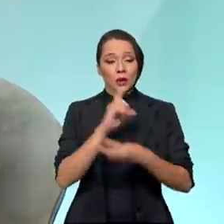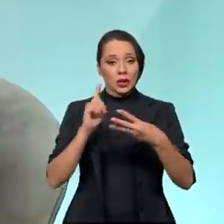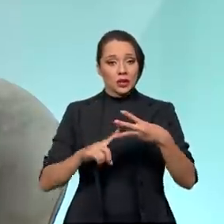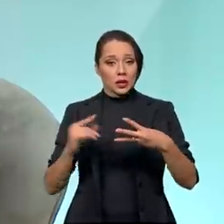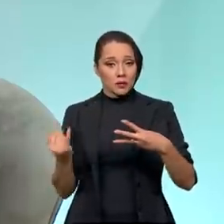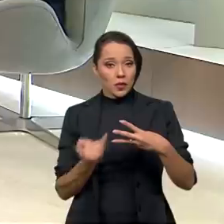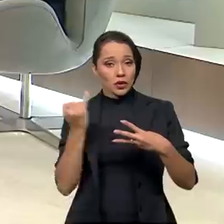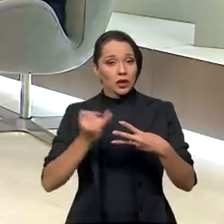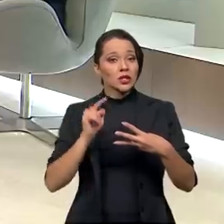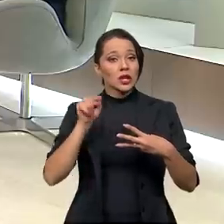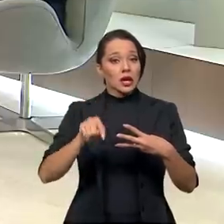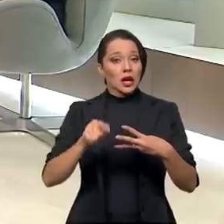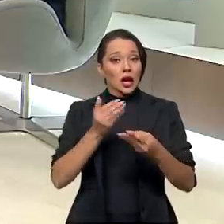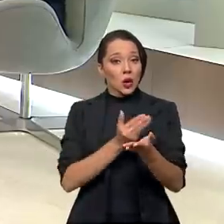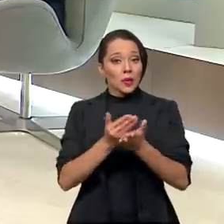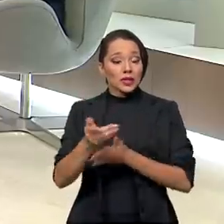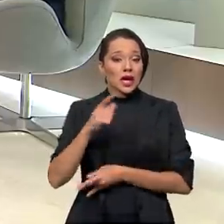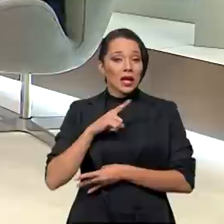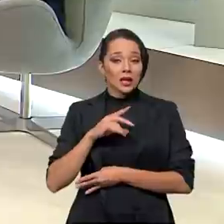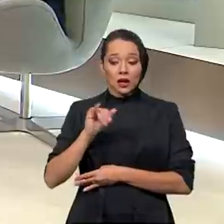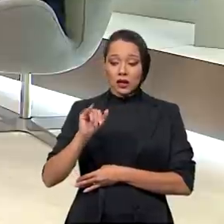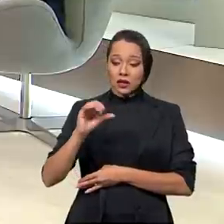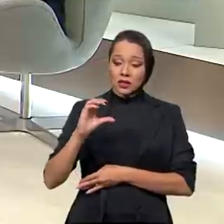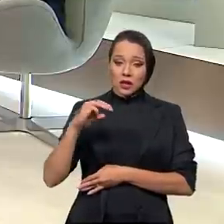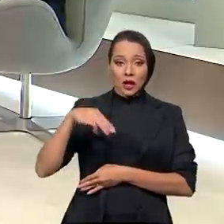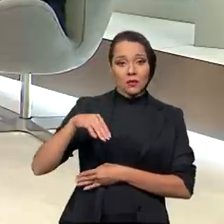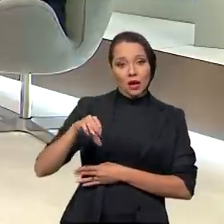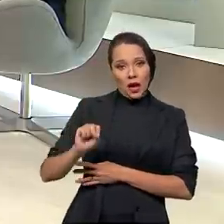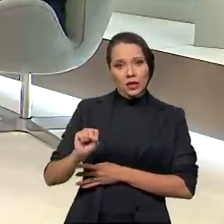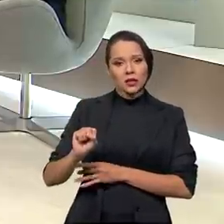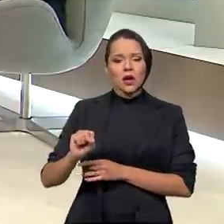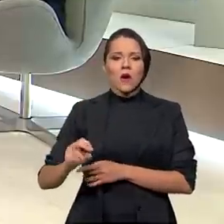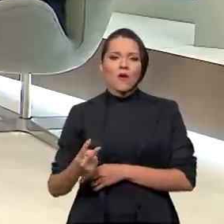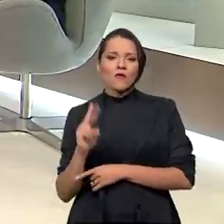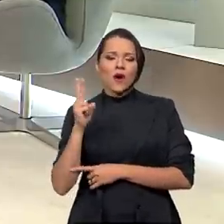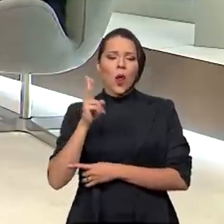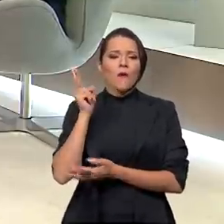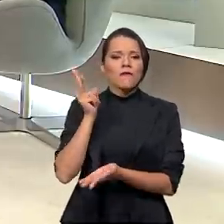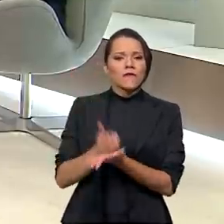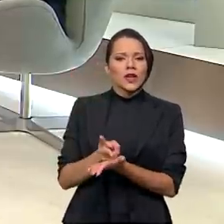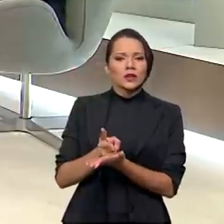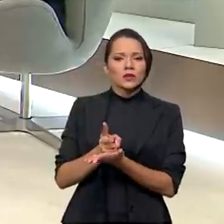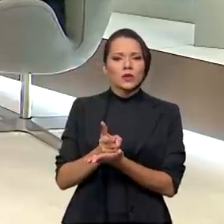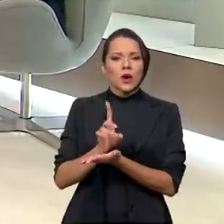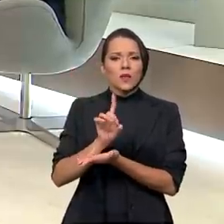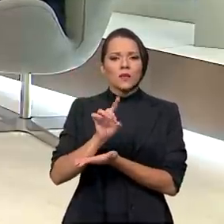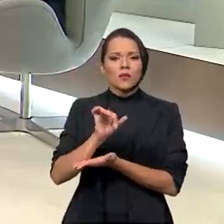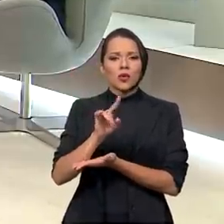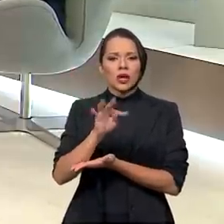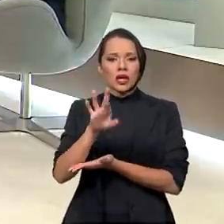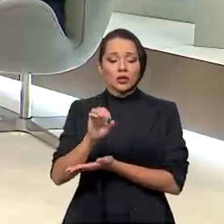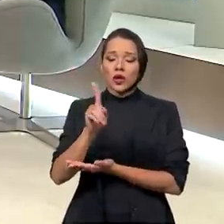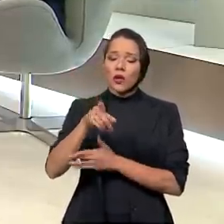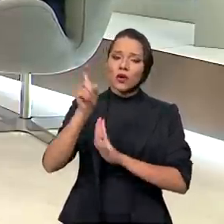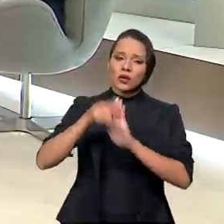Paulo, é nós passarmos a ter o ICMS sendo um valor fixo por litro, como é o tributo federal, e